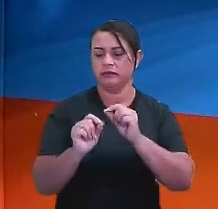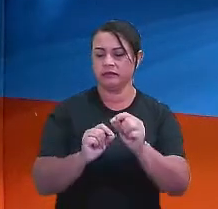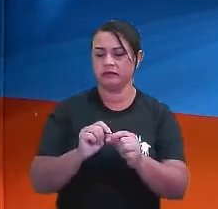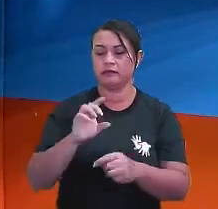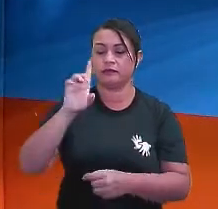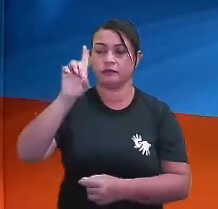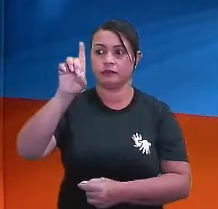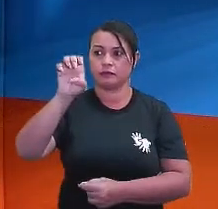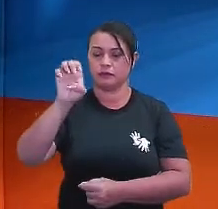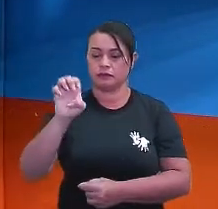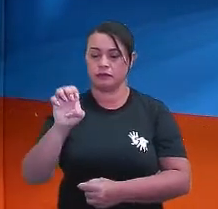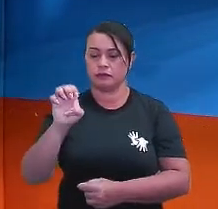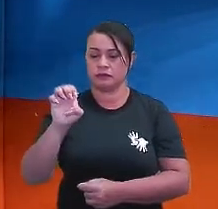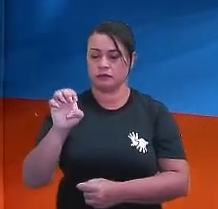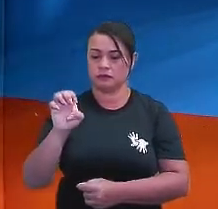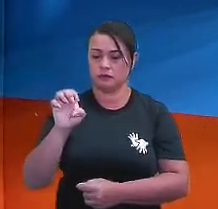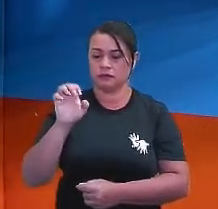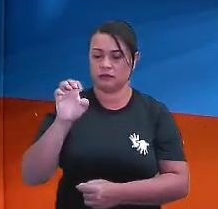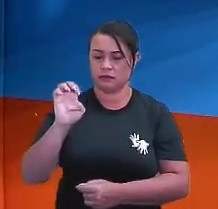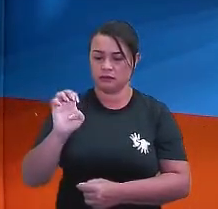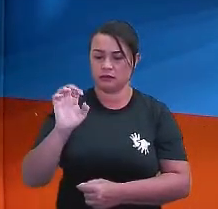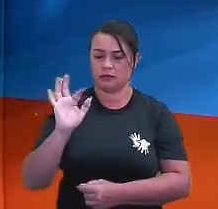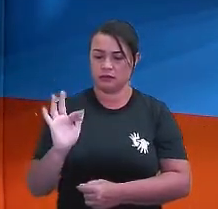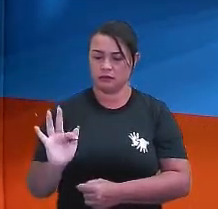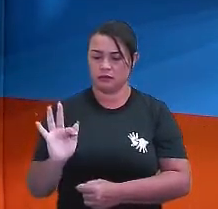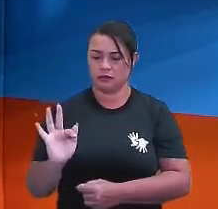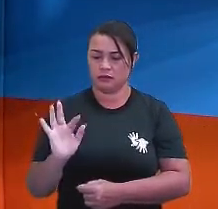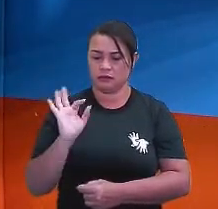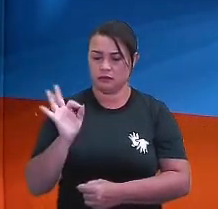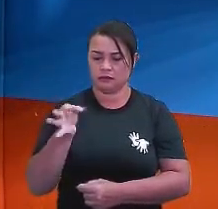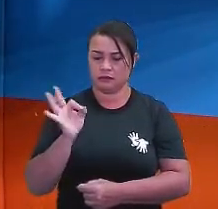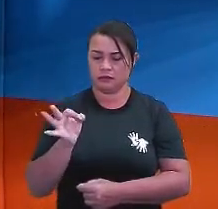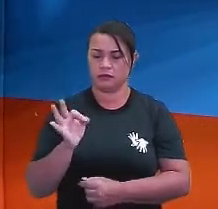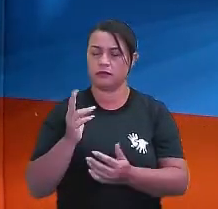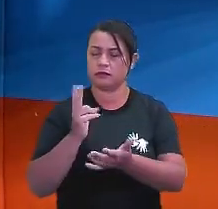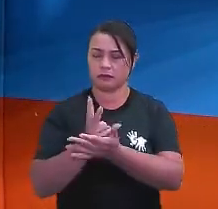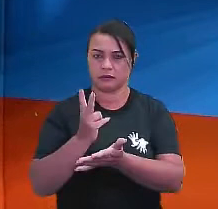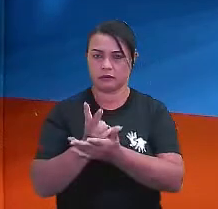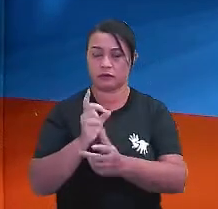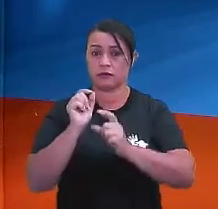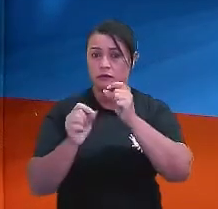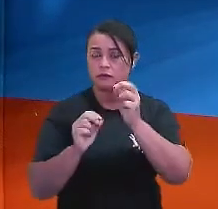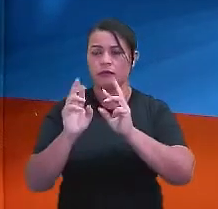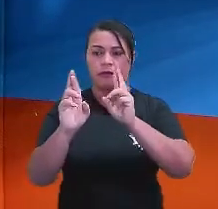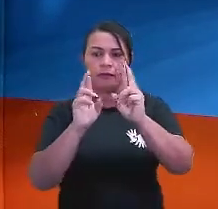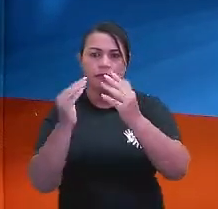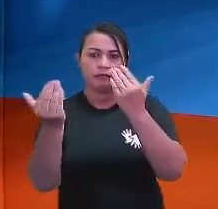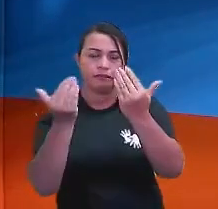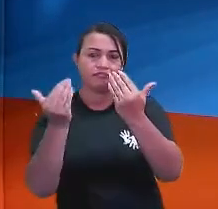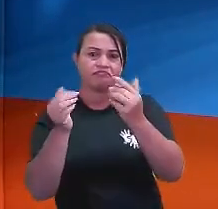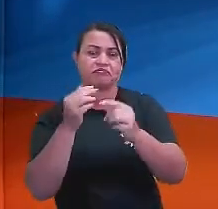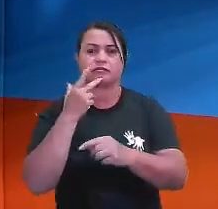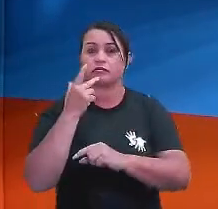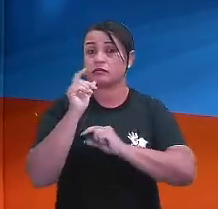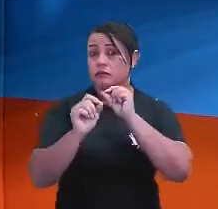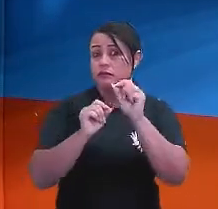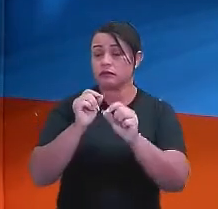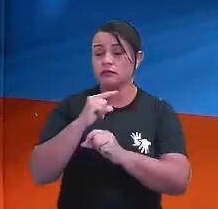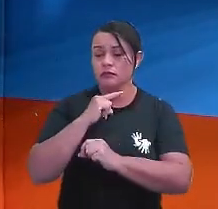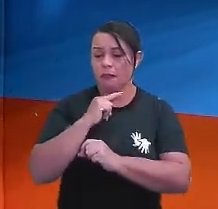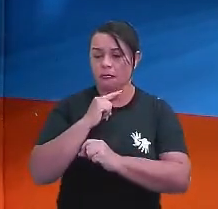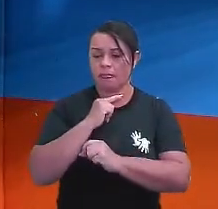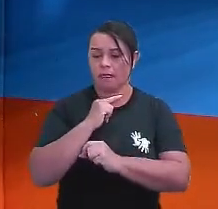DE está para EF, tá? Toda vez eu vou fazer essa relação. E ele diz que há uma